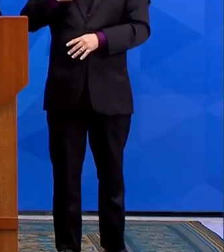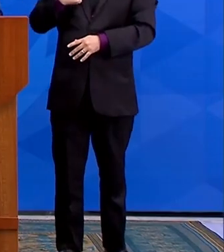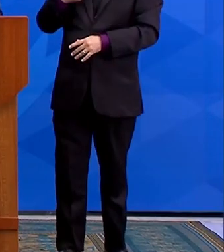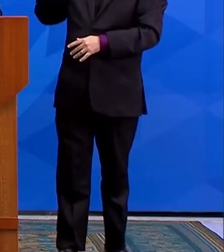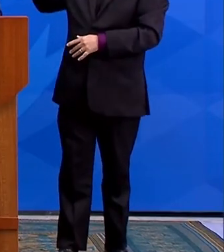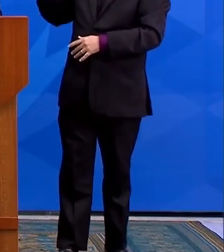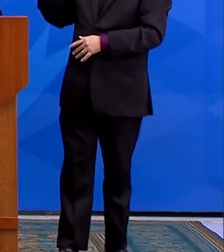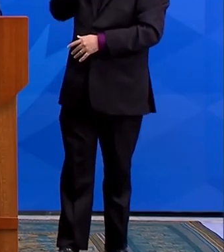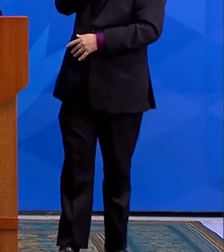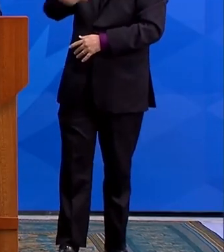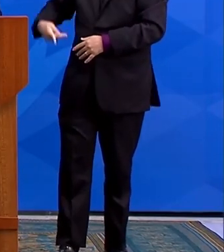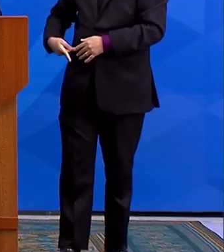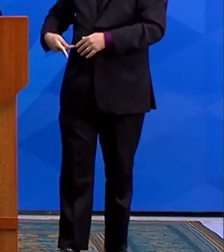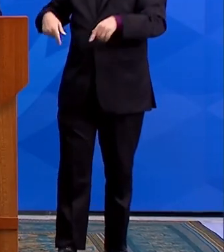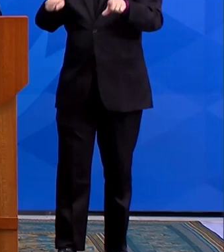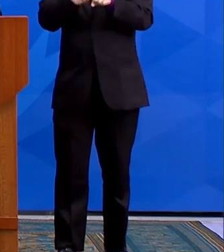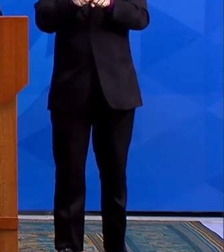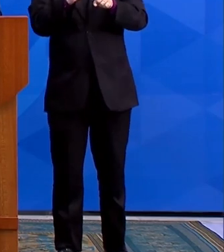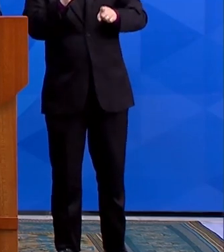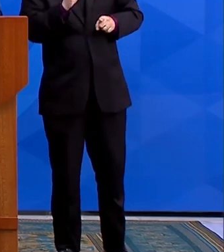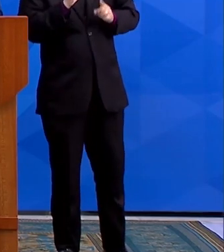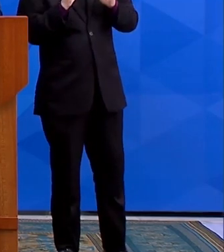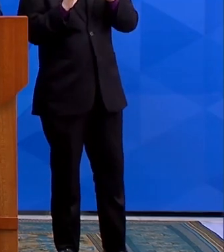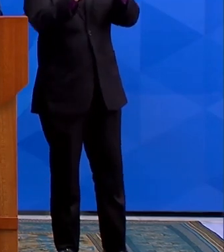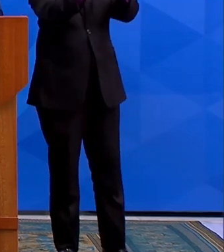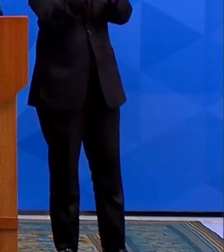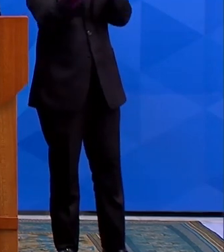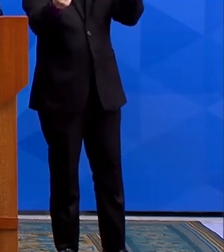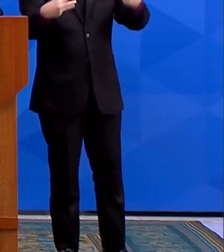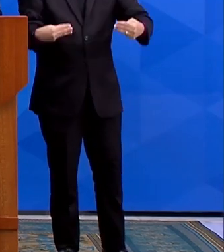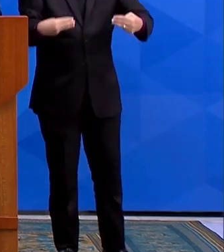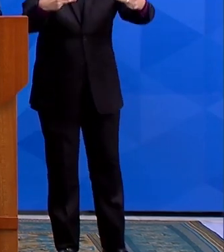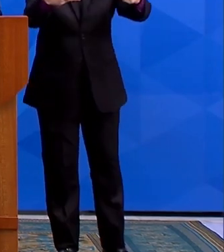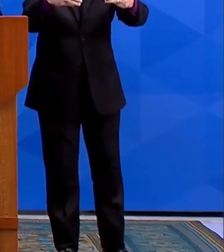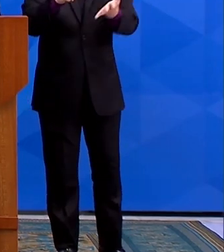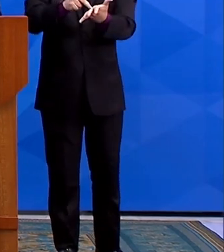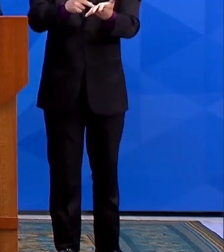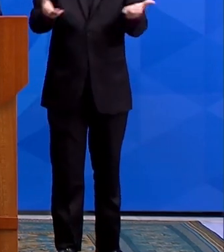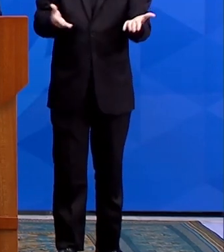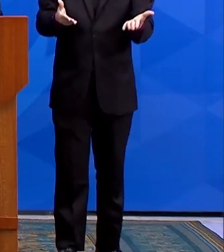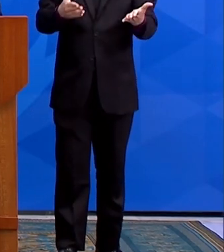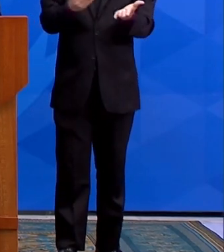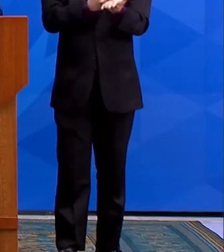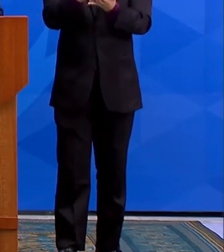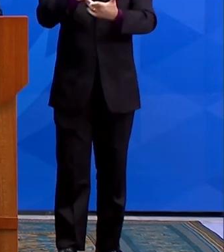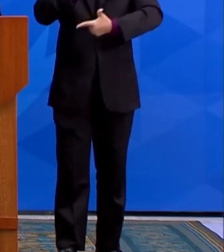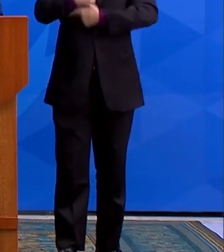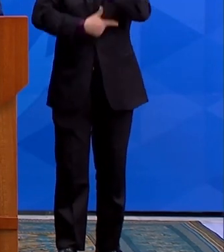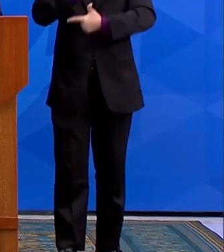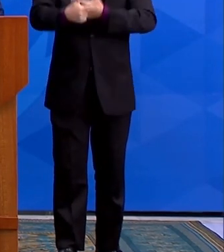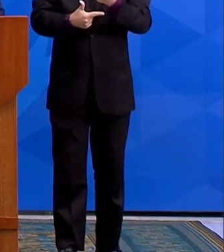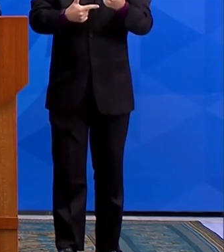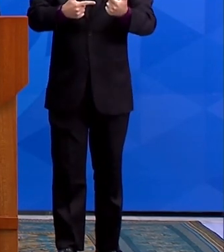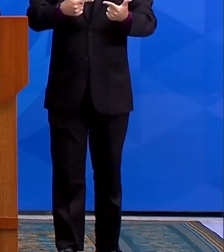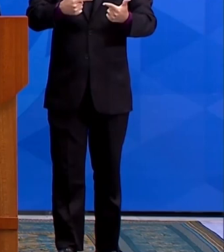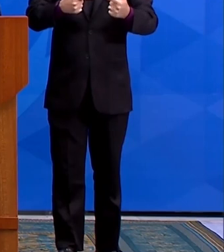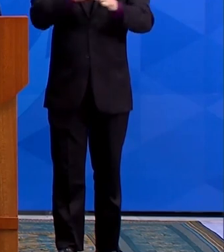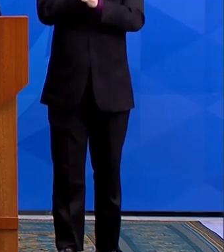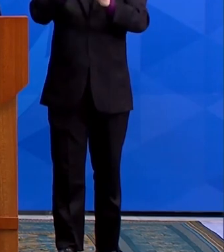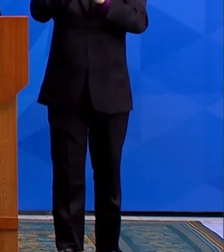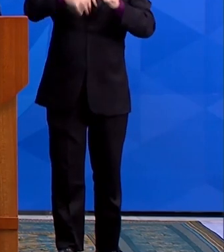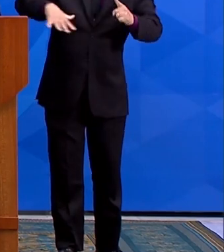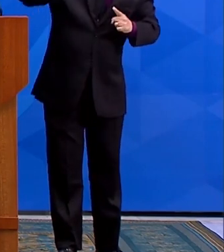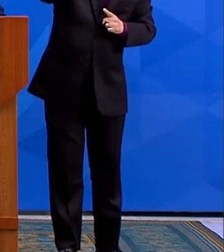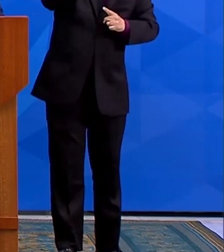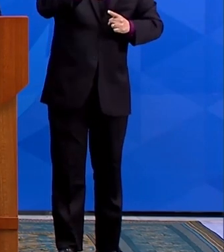e todo o grupo do ministério. E que realmente o que a gente está fazendo aqui hoje é trabalhar para que a sociedade retome de forma cada